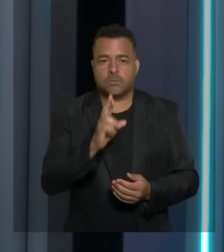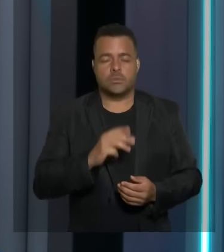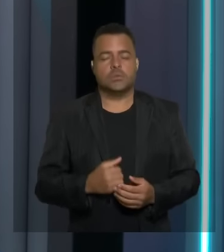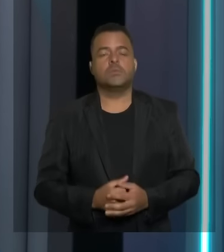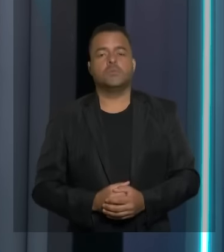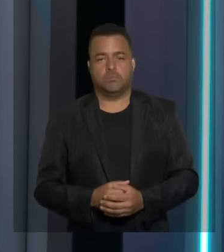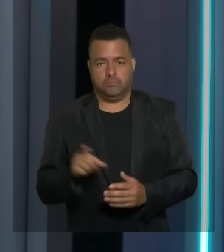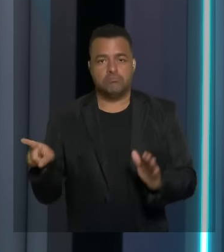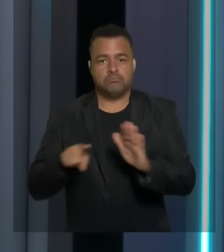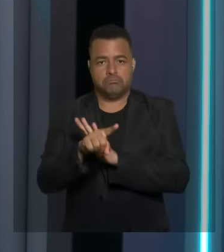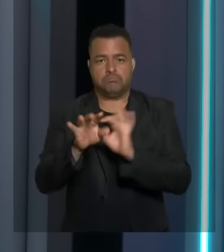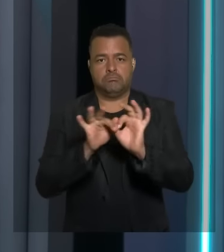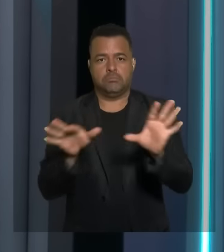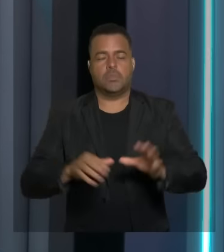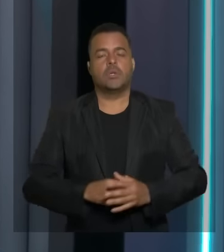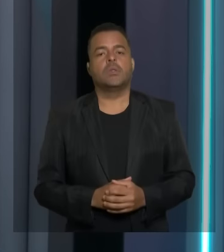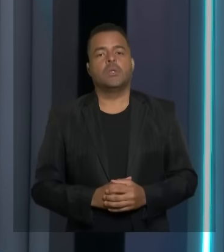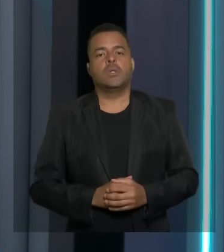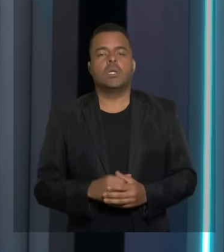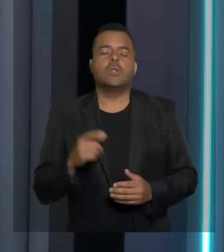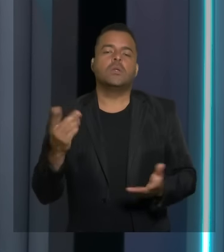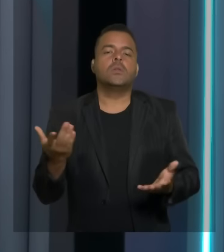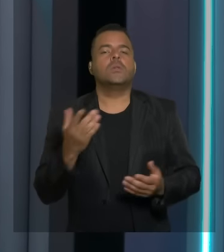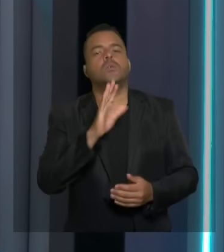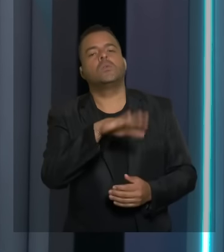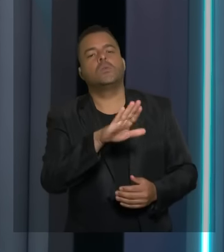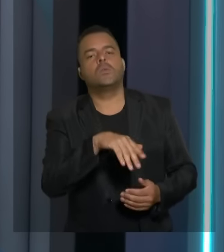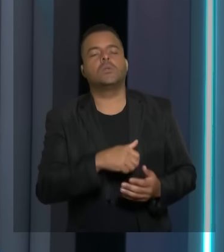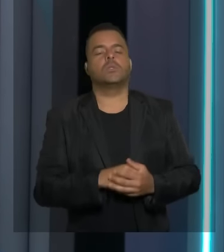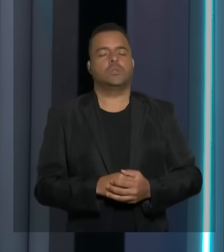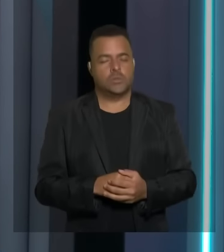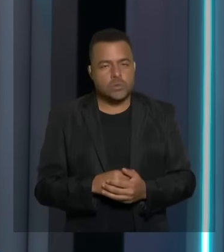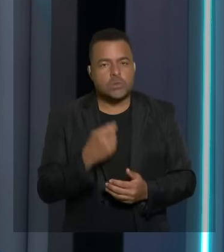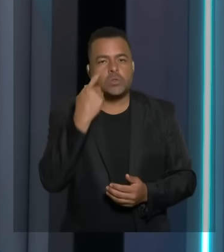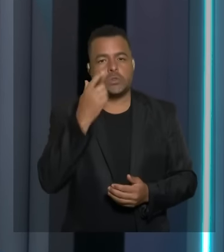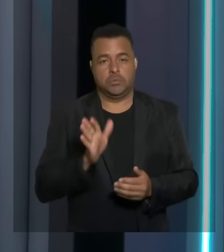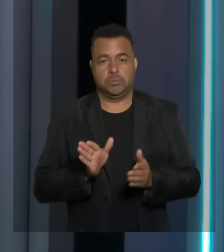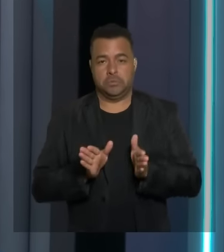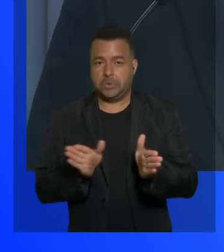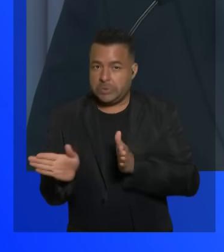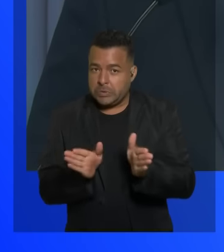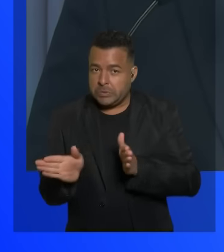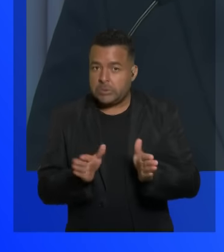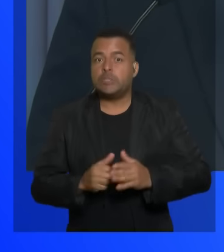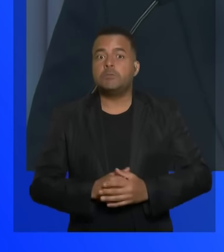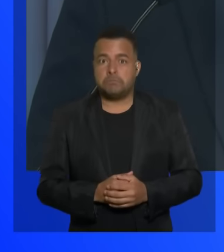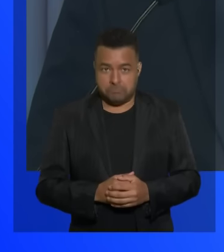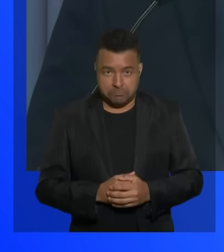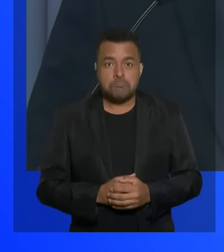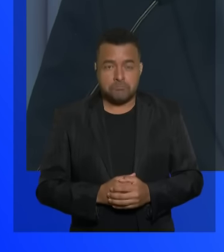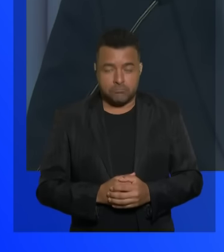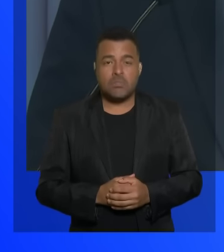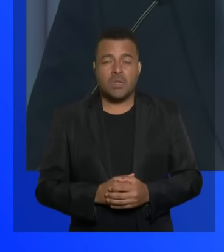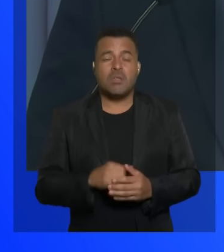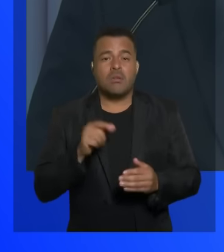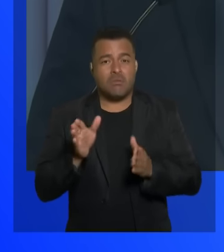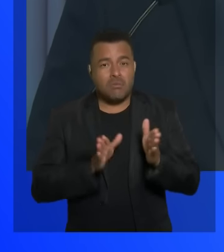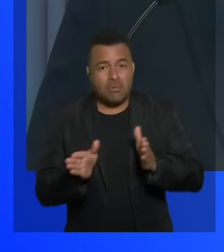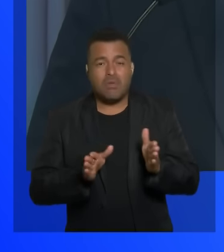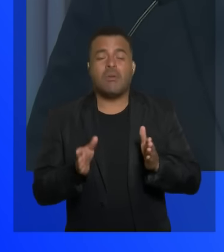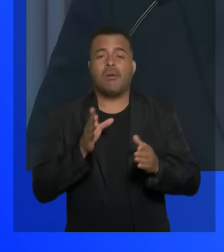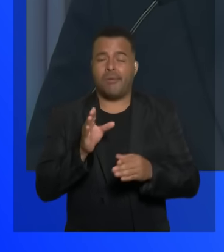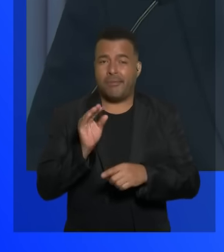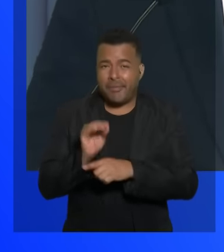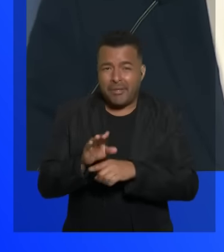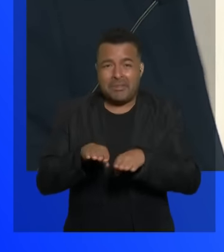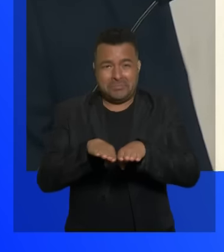deputado Marcos Adriano a acessibilidade vai além dos cuidados